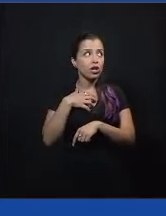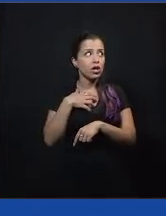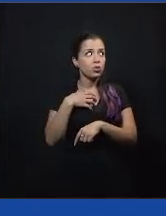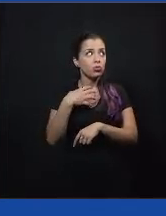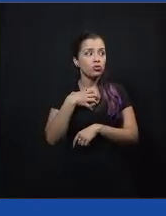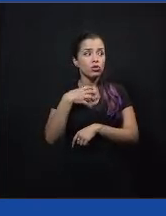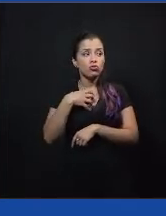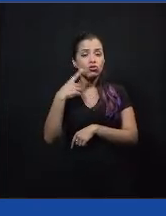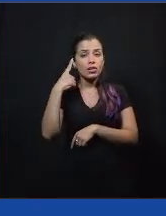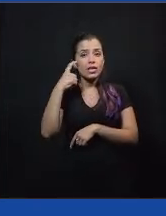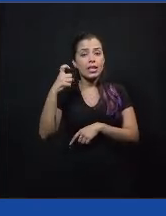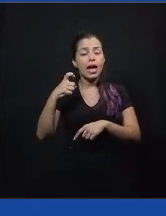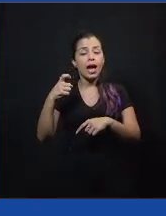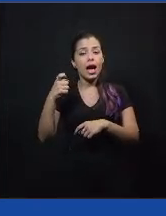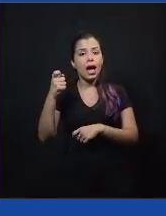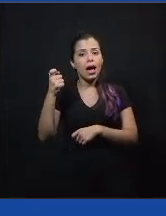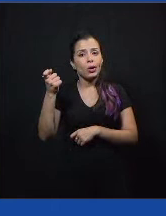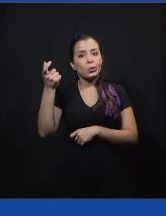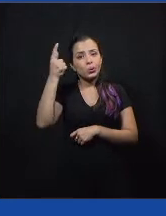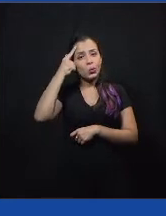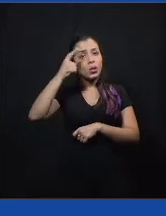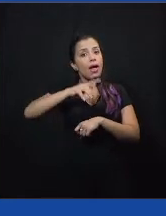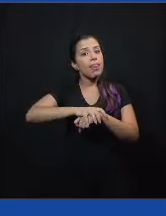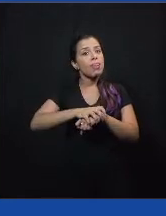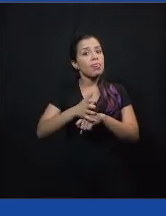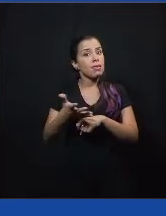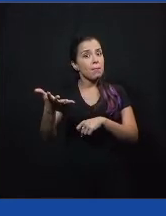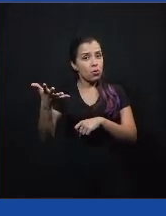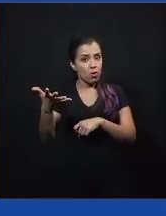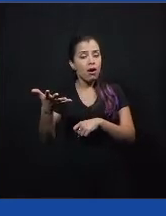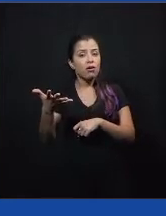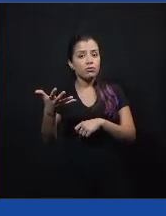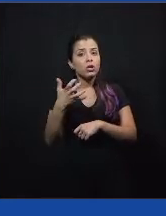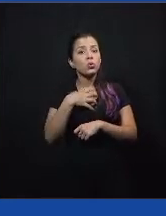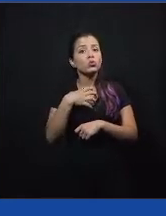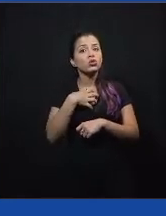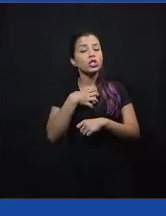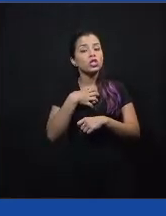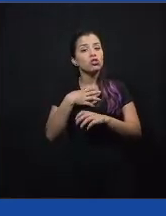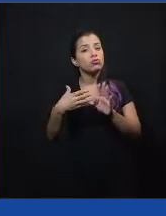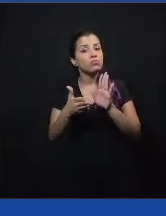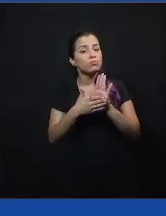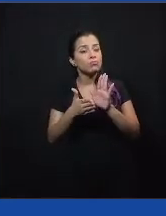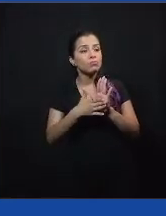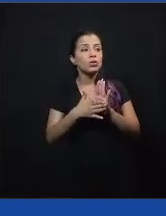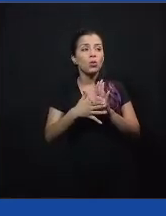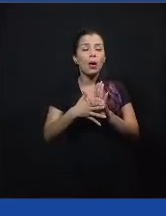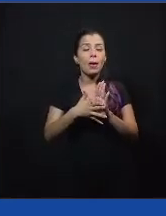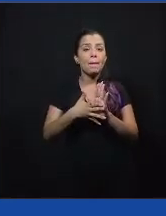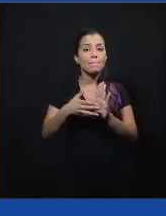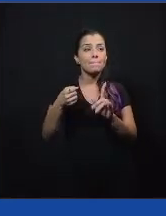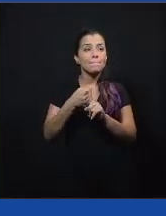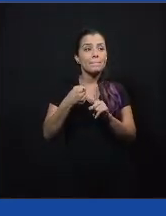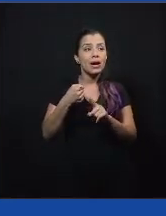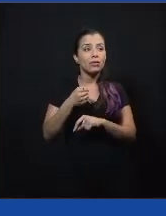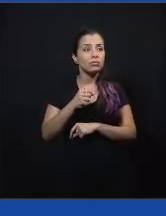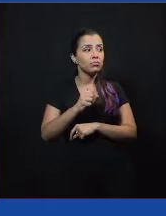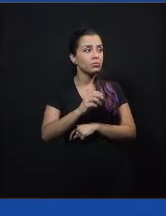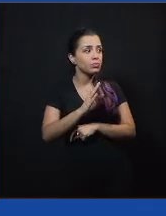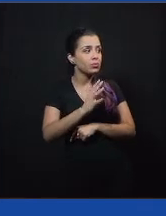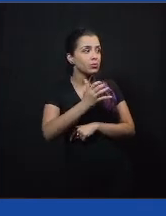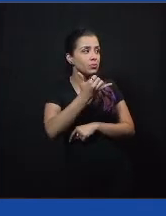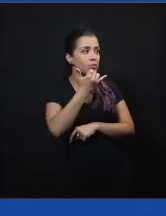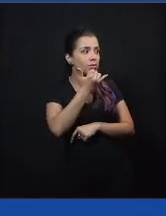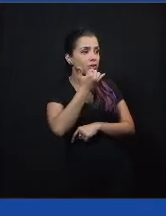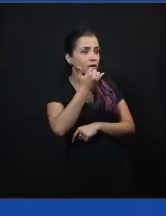Com esse trabalho, o que a gente se propõe a causar de impacto? Então, esse primeiro... Oi? Não faltam dois